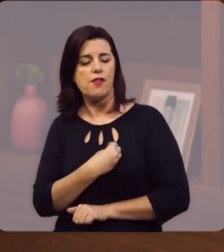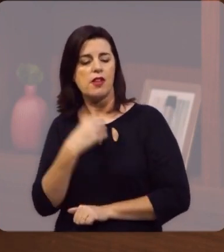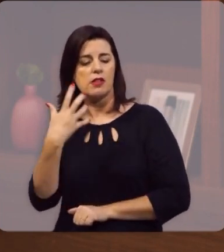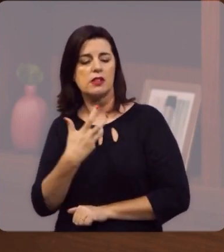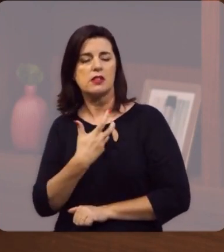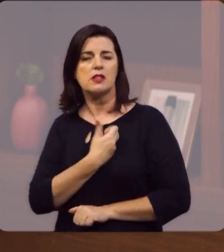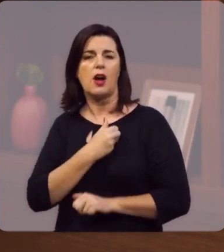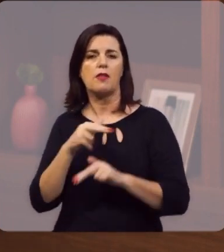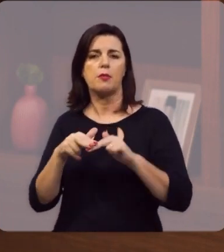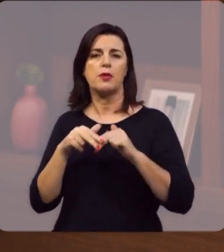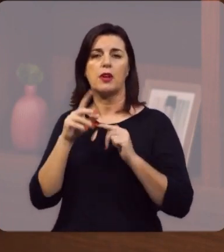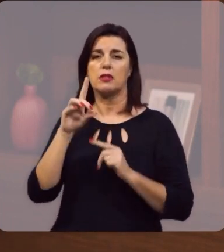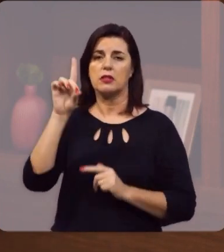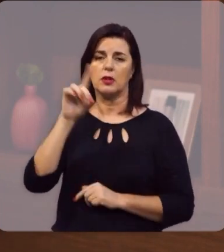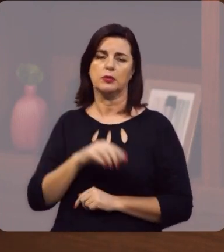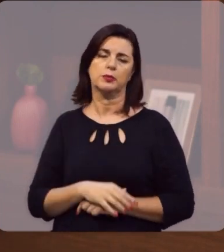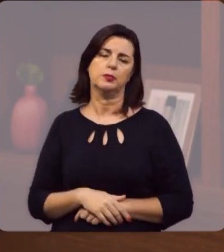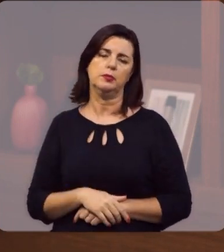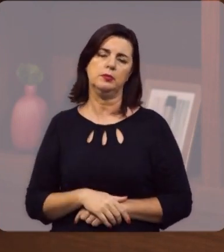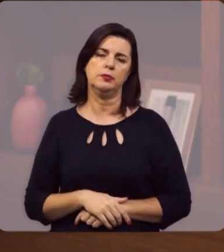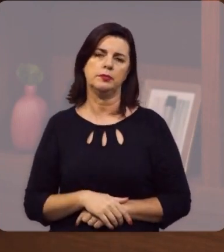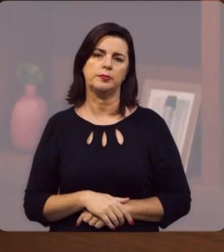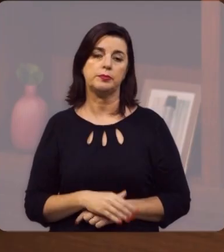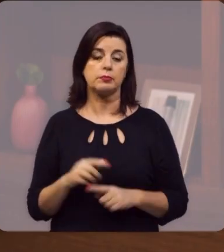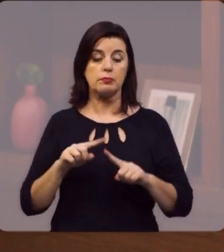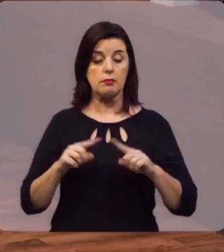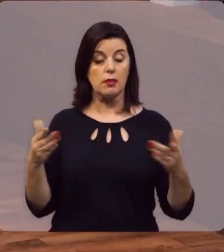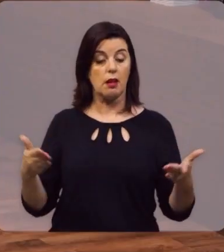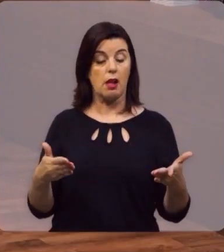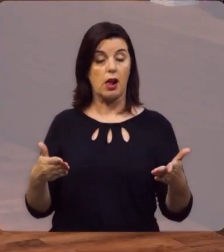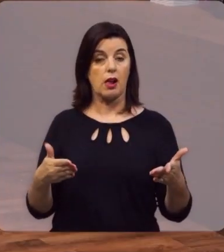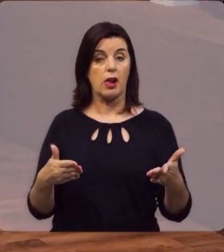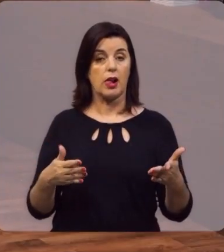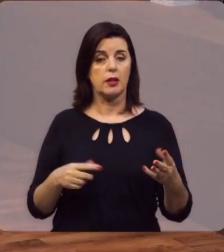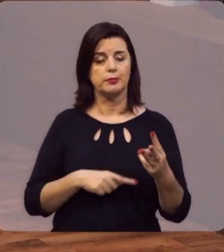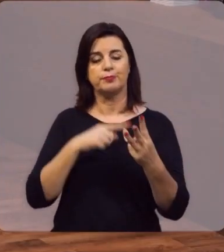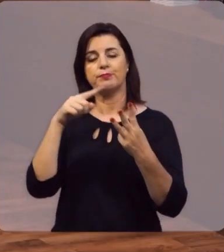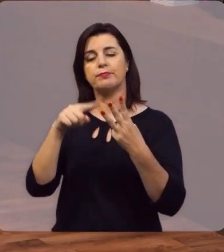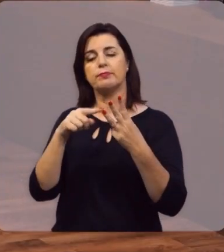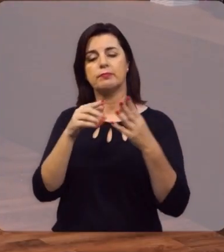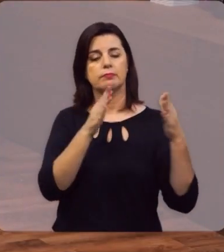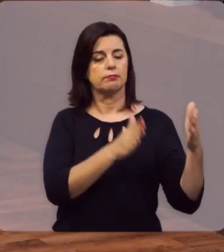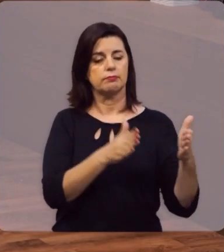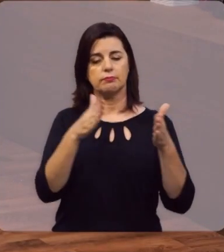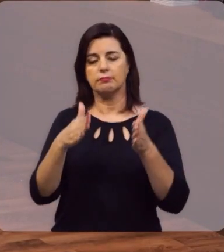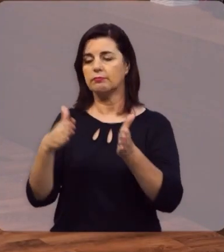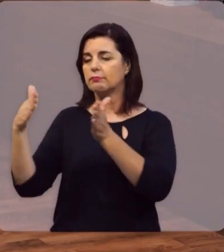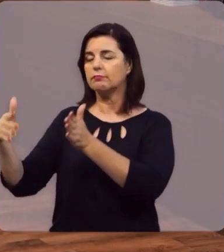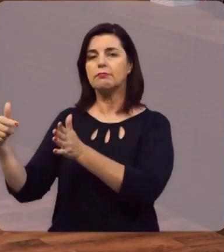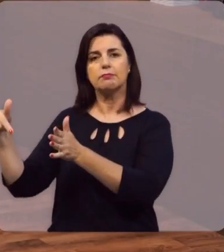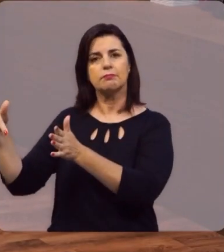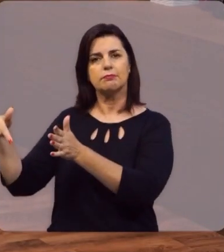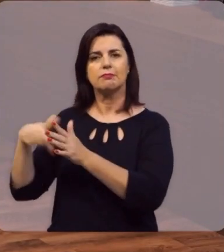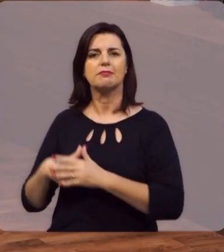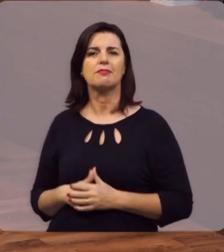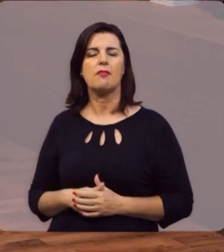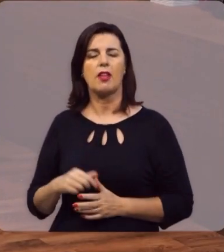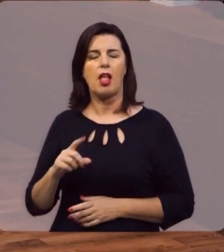a sua vida salva, pelo Senhor Deus. Mas agora, vem a terceira estação da vida,